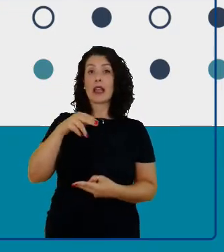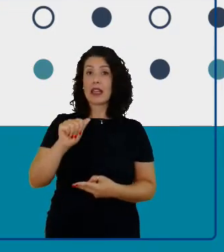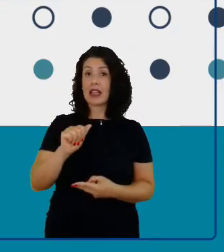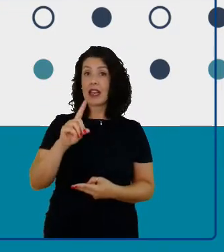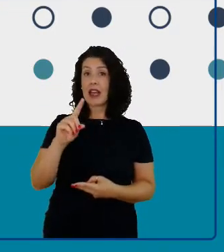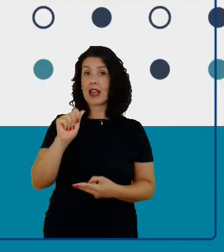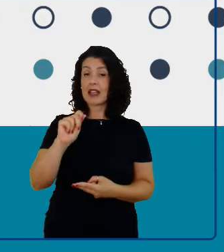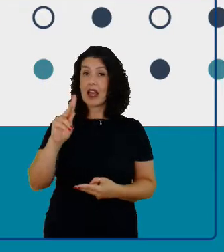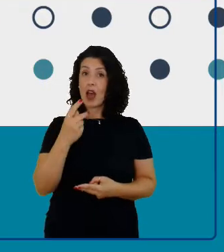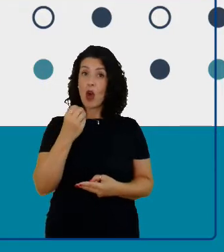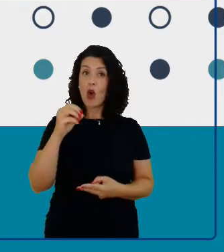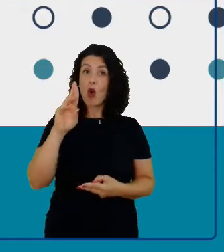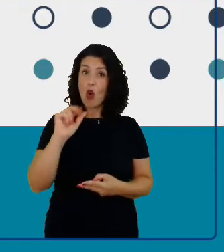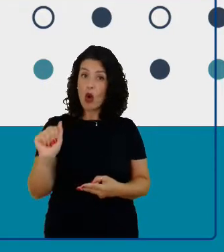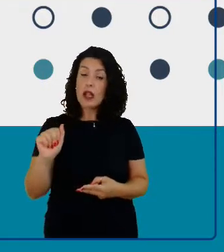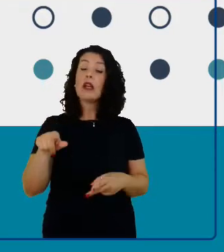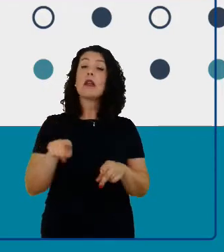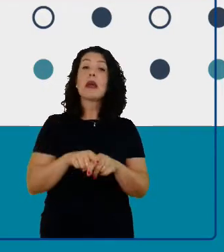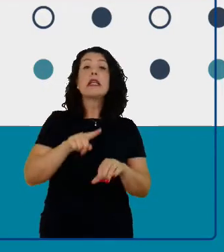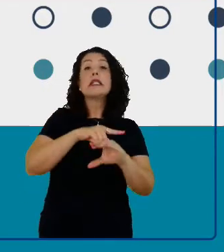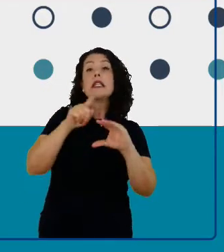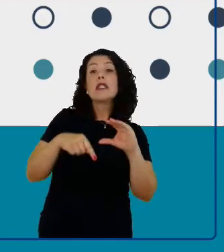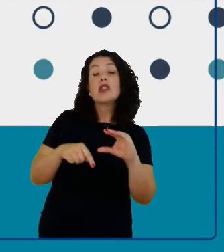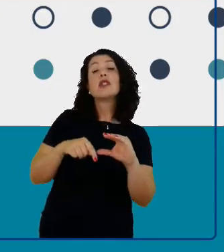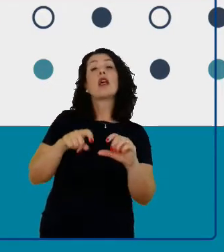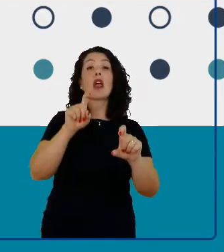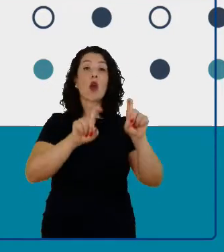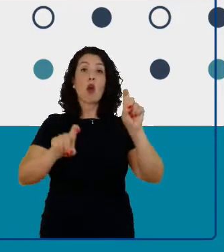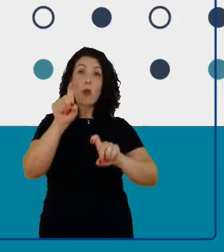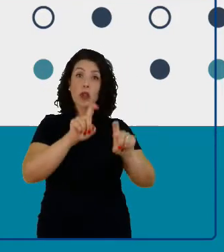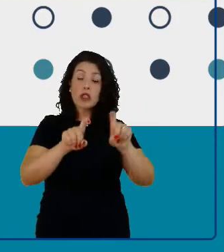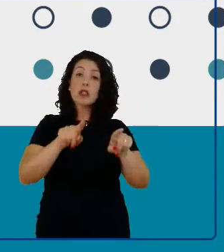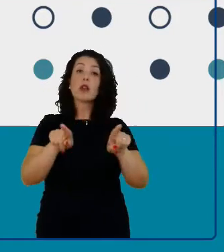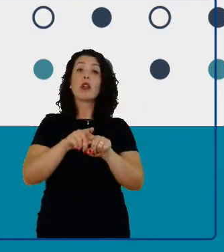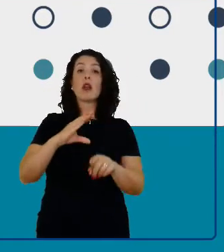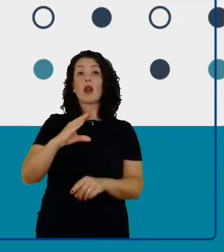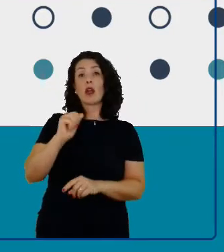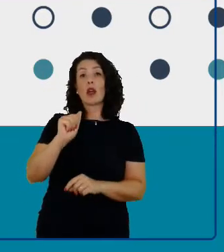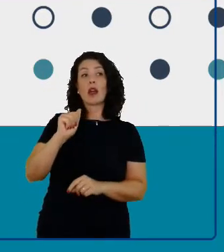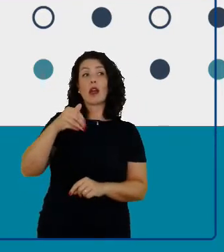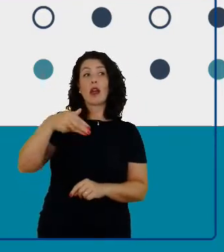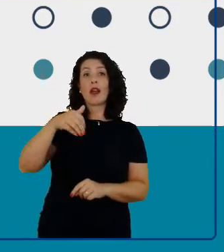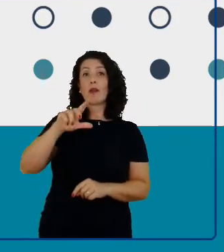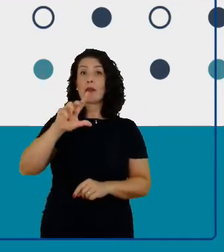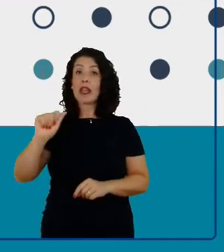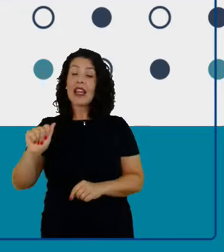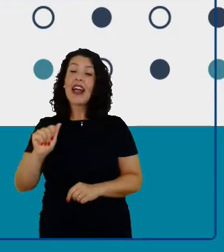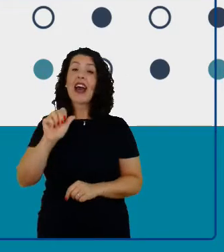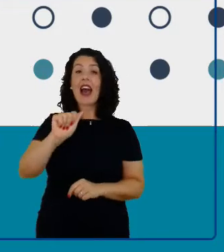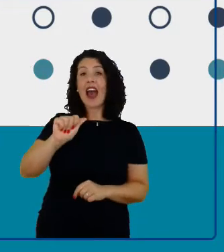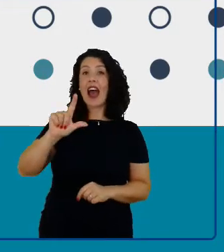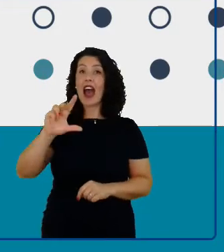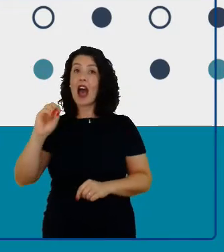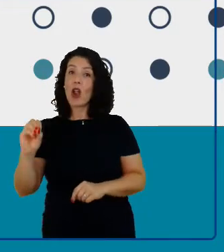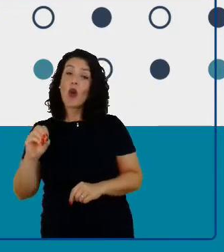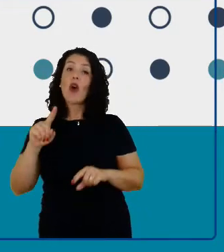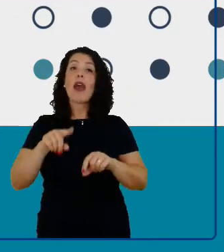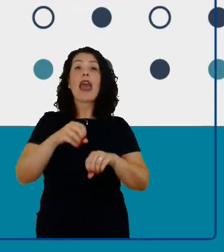e pesquisadora, e a Camila Alô, representante da Secretaria Municipal de Educação de Niterói.